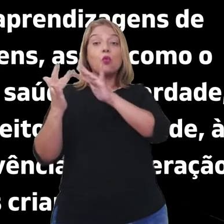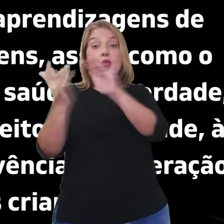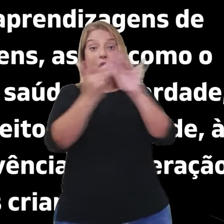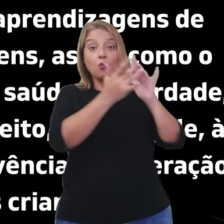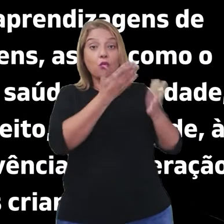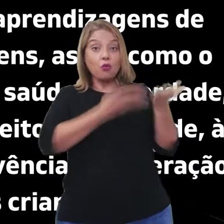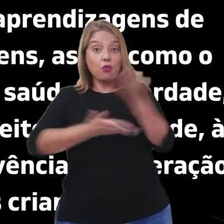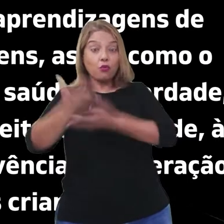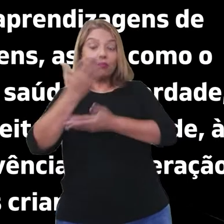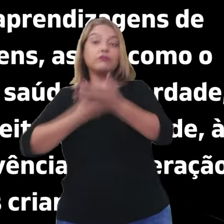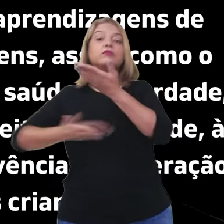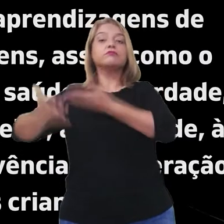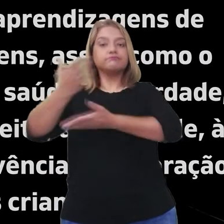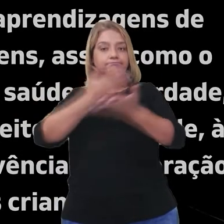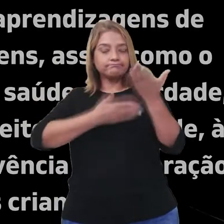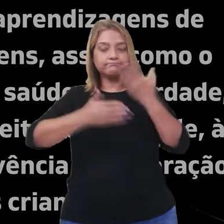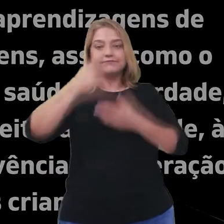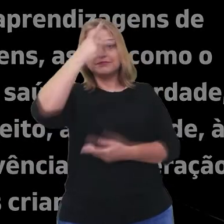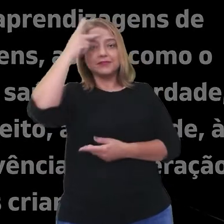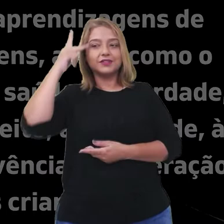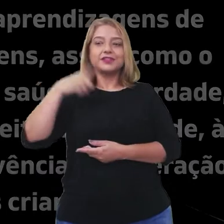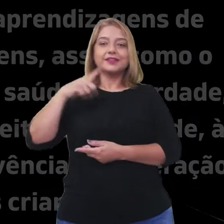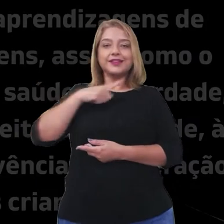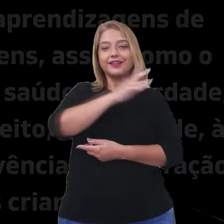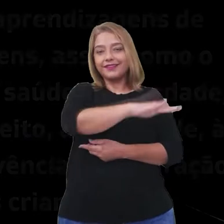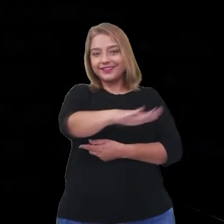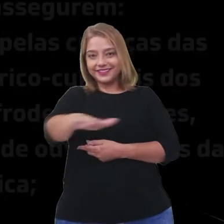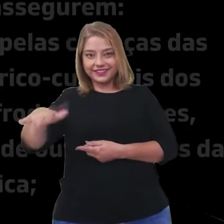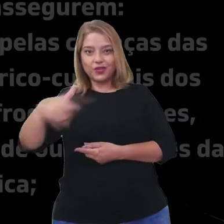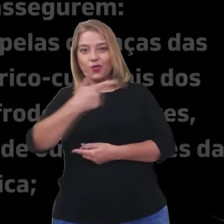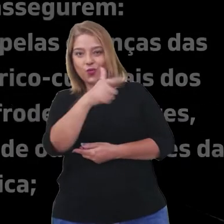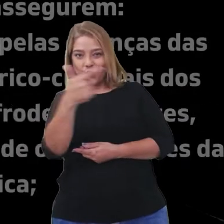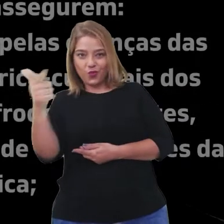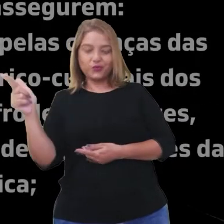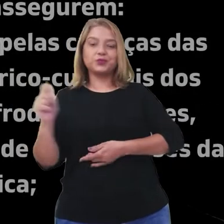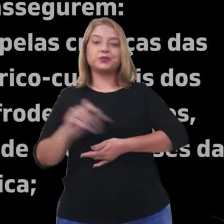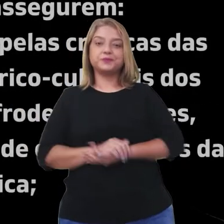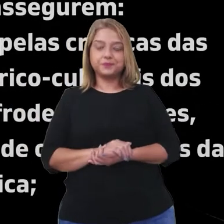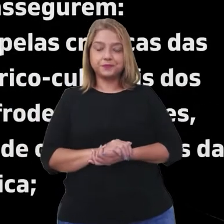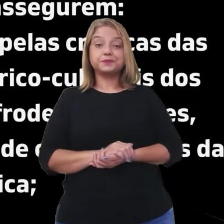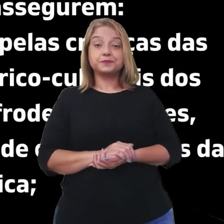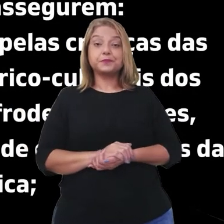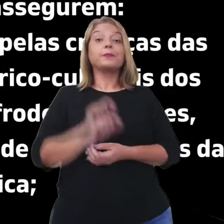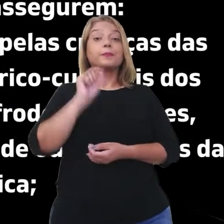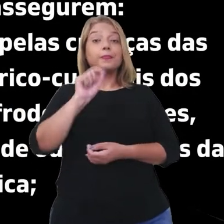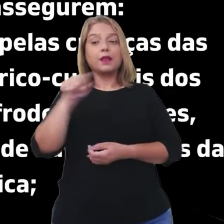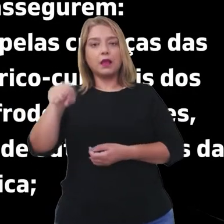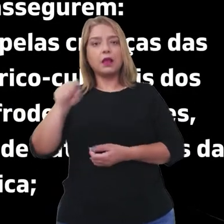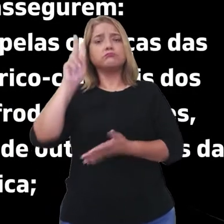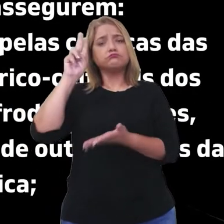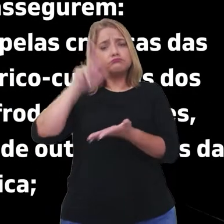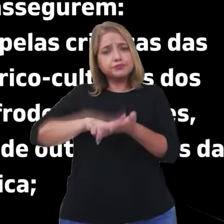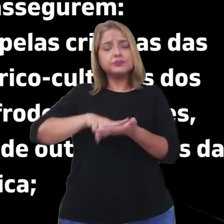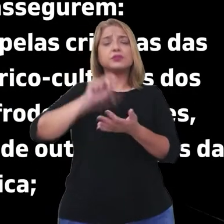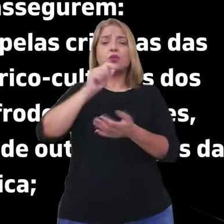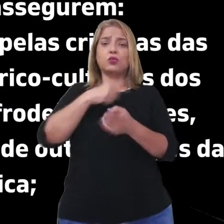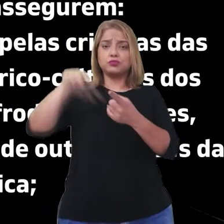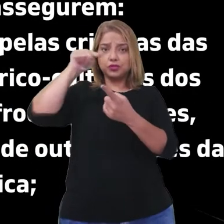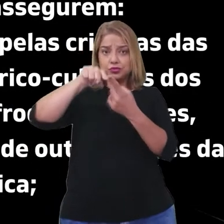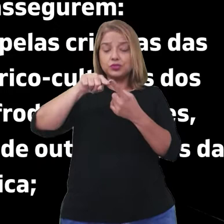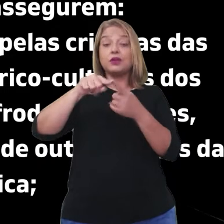convivência e à interação com outras crianças. Na efetivação desse objetivo,